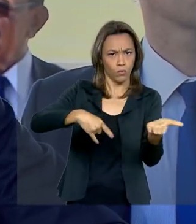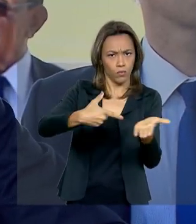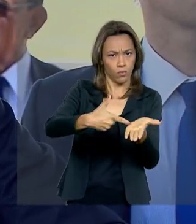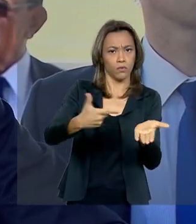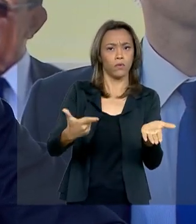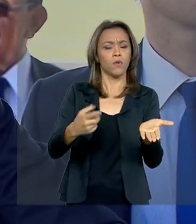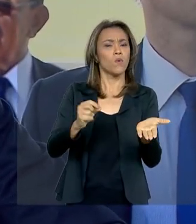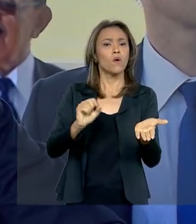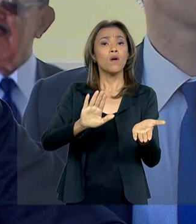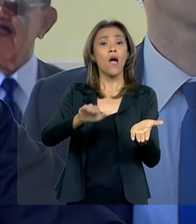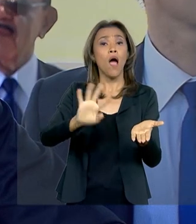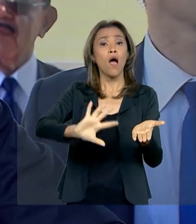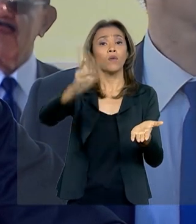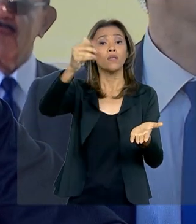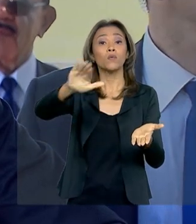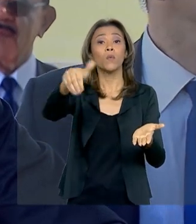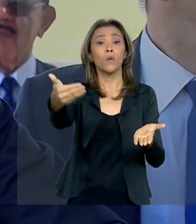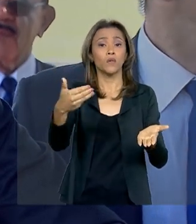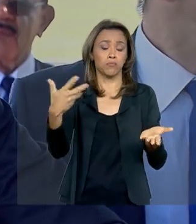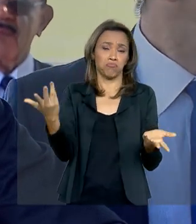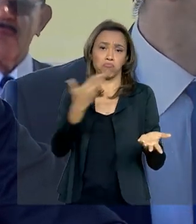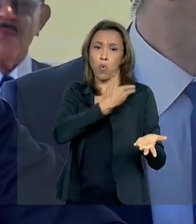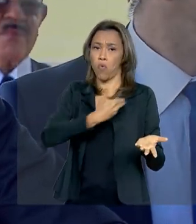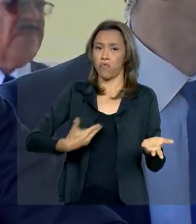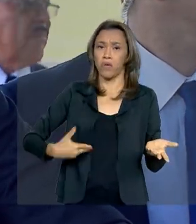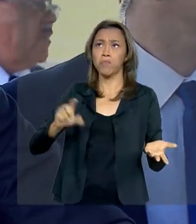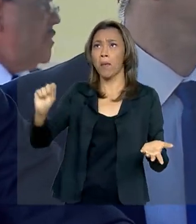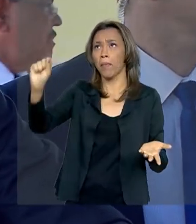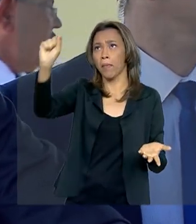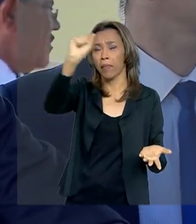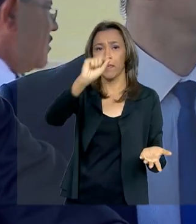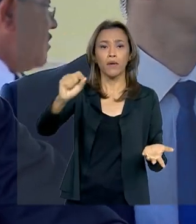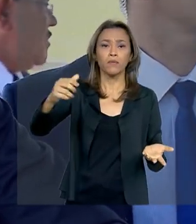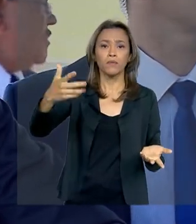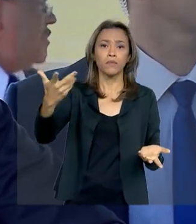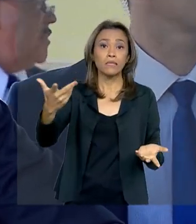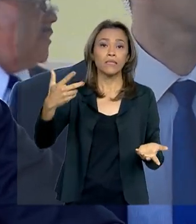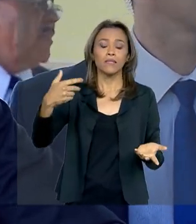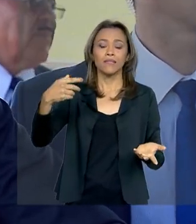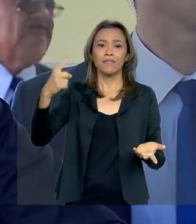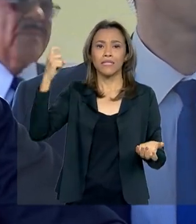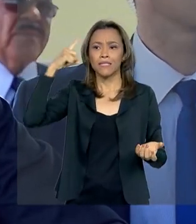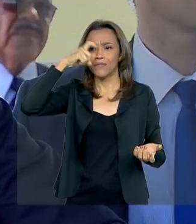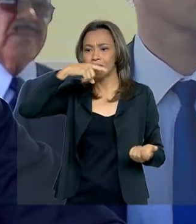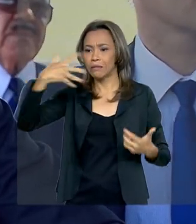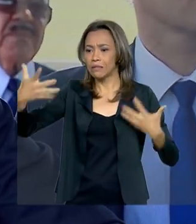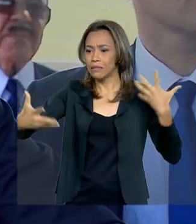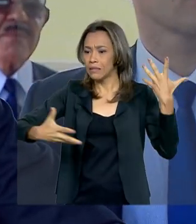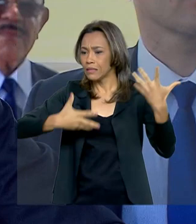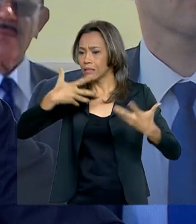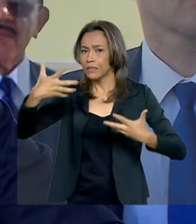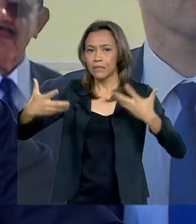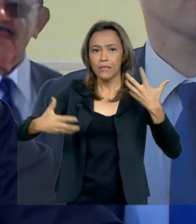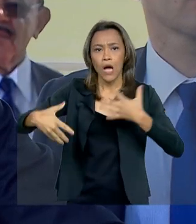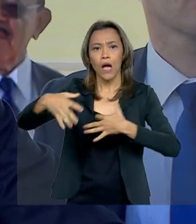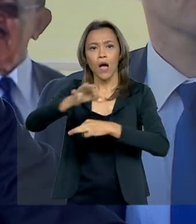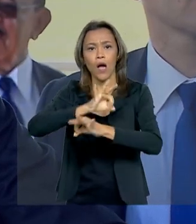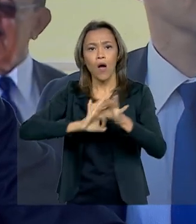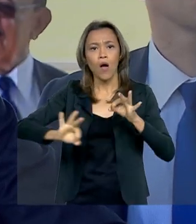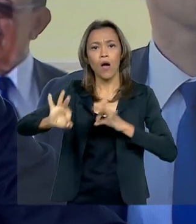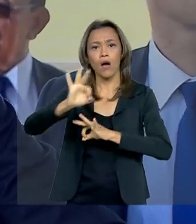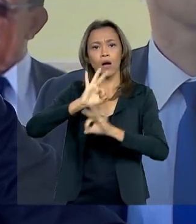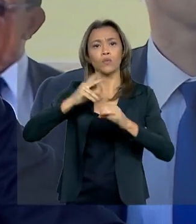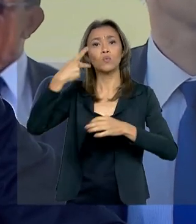um governador se vê impedido de manter a lei, ordem do Estado. Então ele requer ao